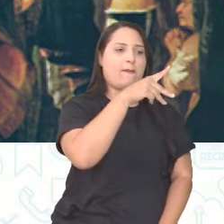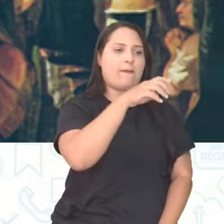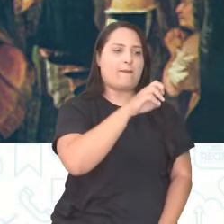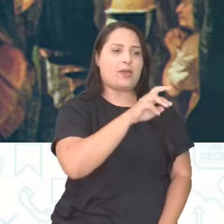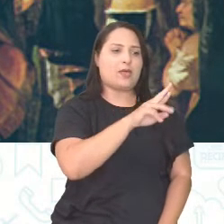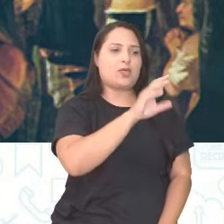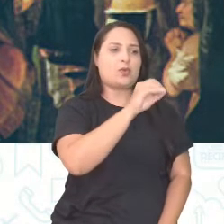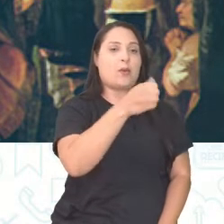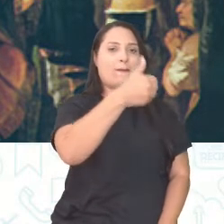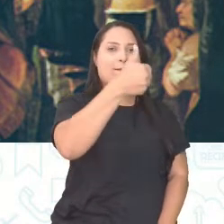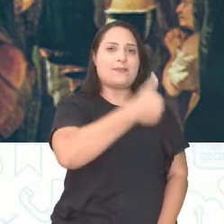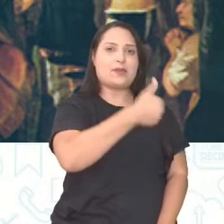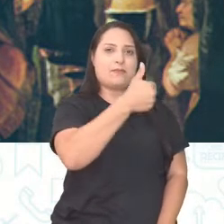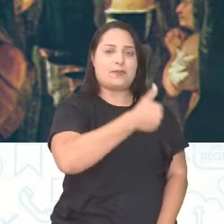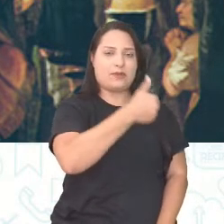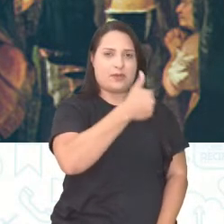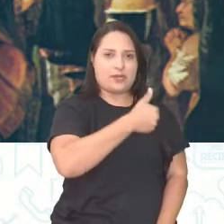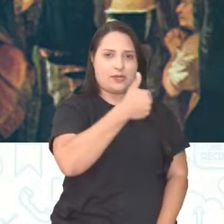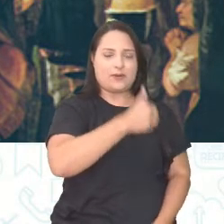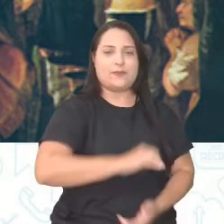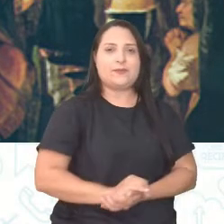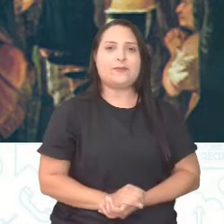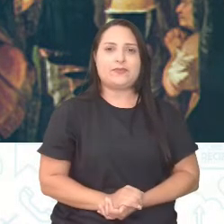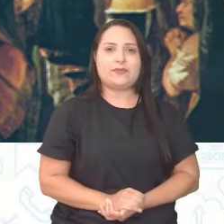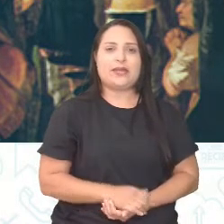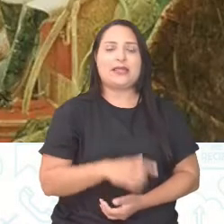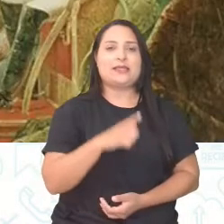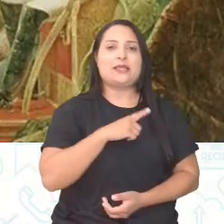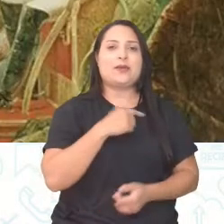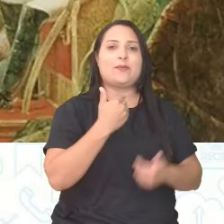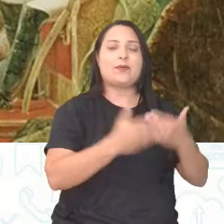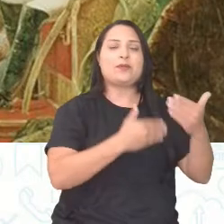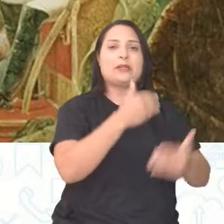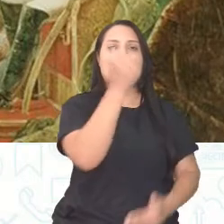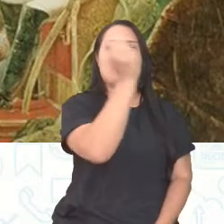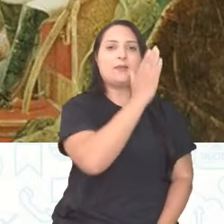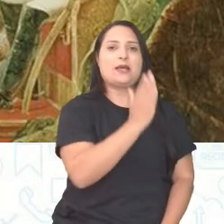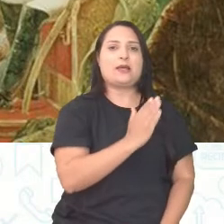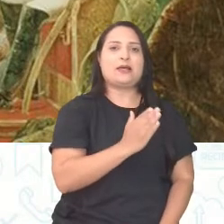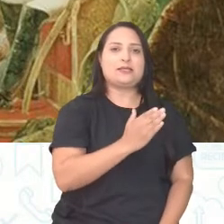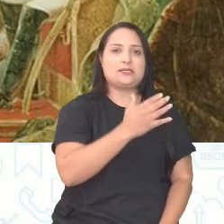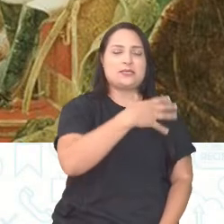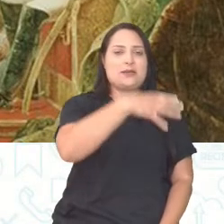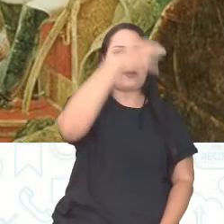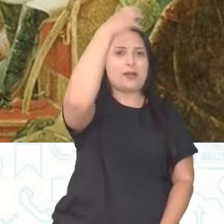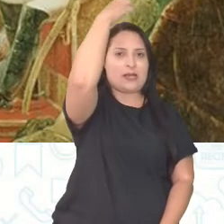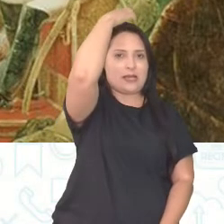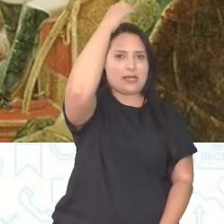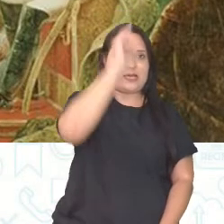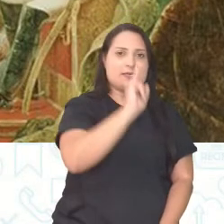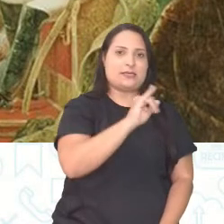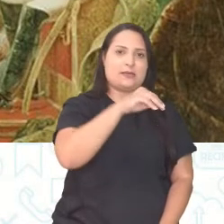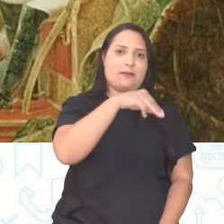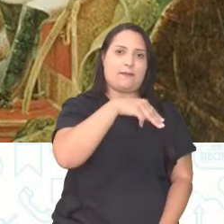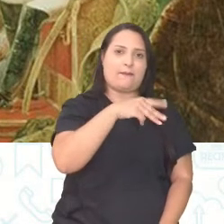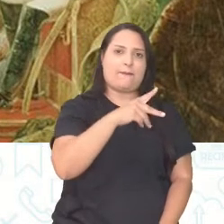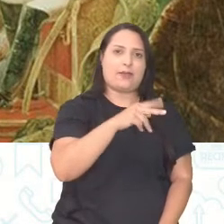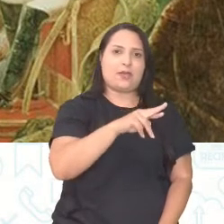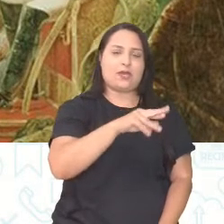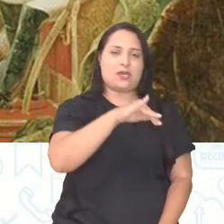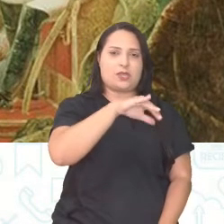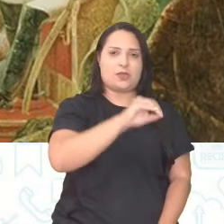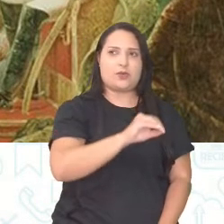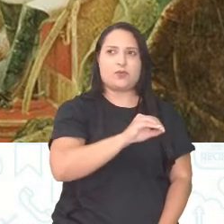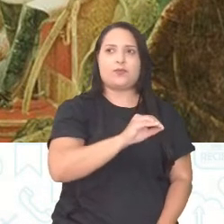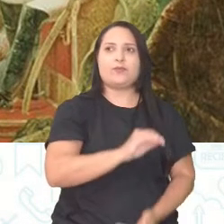Brasil, Que aí chamado do Brasil Império. Certo? Vejam aí, a coroação de Dom Pedro como imperador